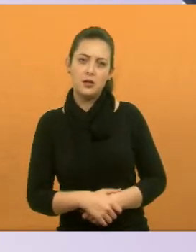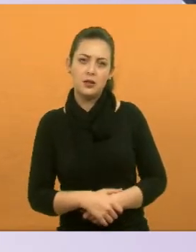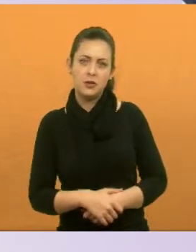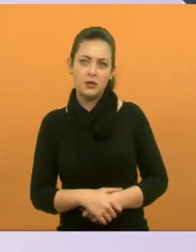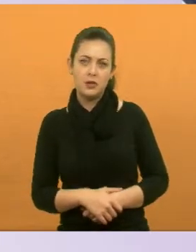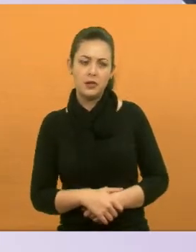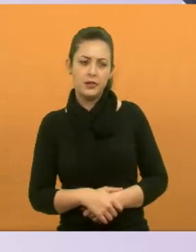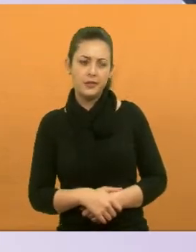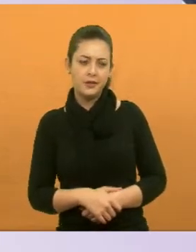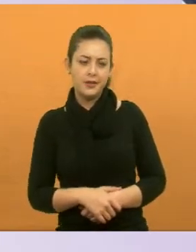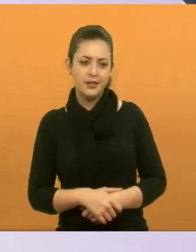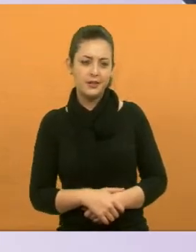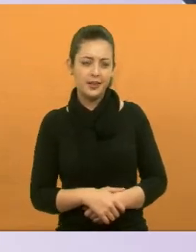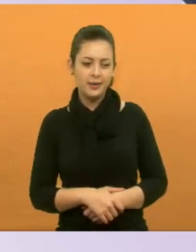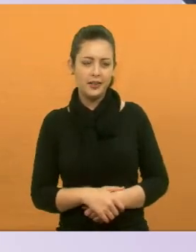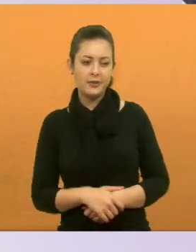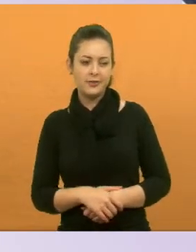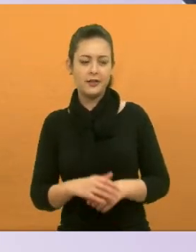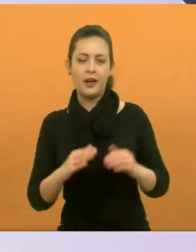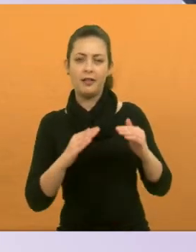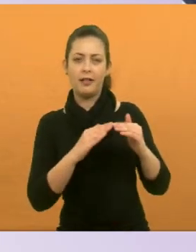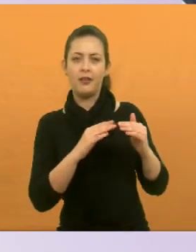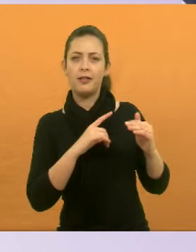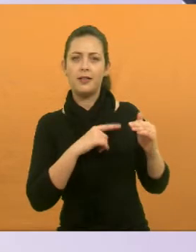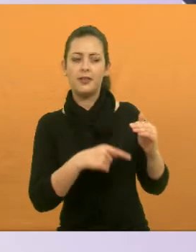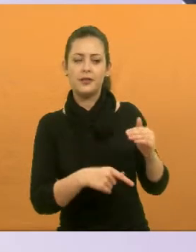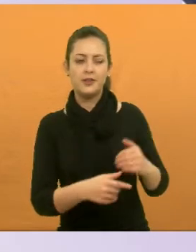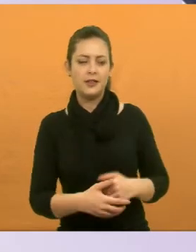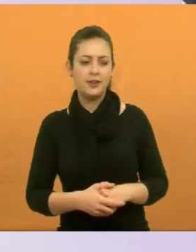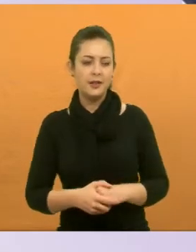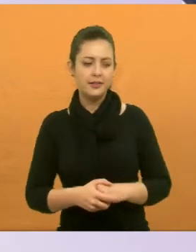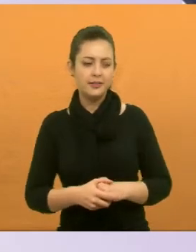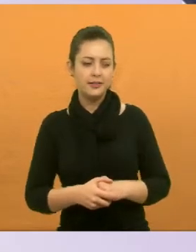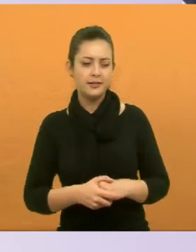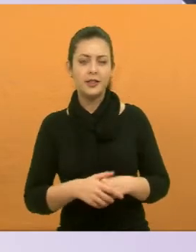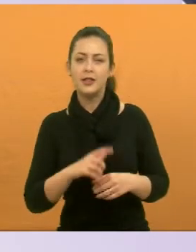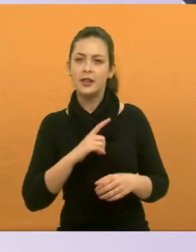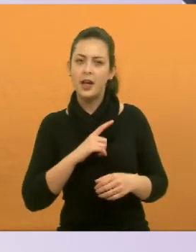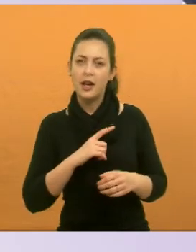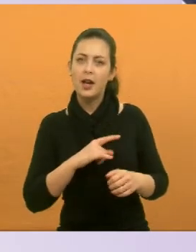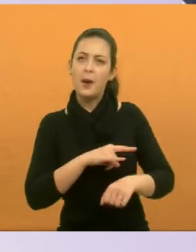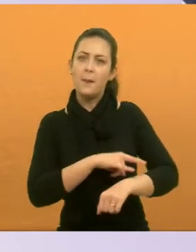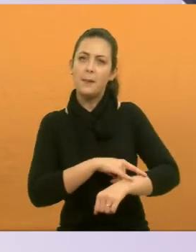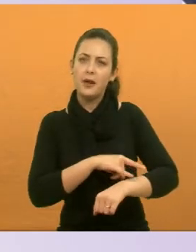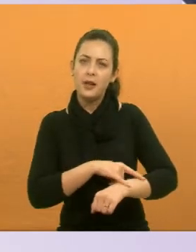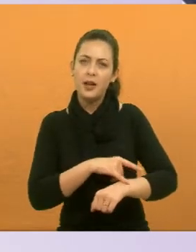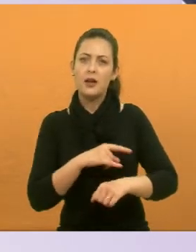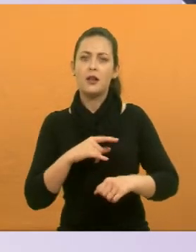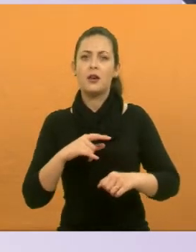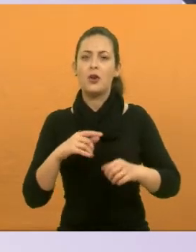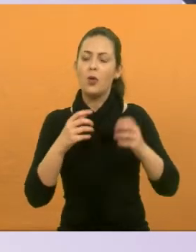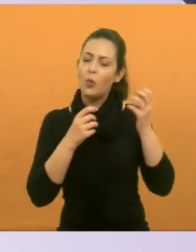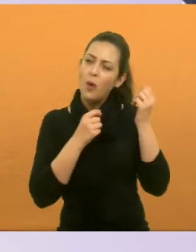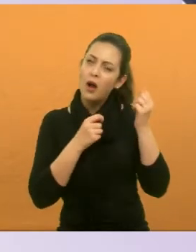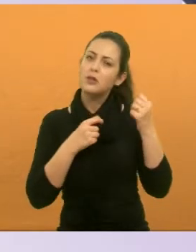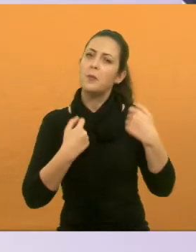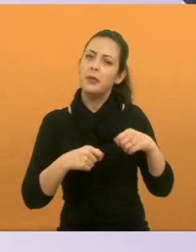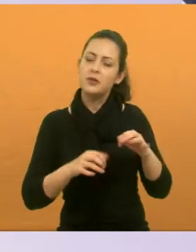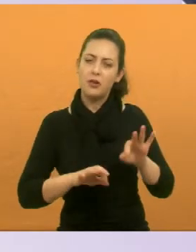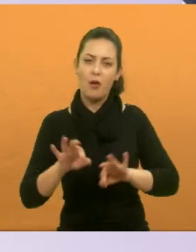somente no canil, mas também tem a casa lá, um quarto, tem um banheiro, tudo precisa ser reformado. E eu vou estar